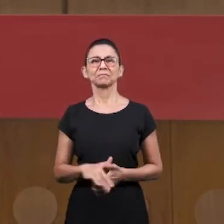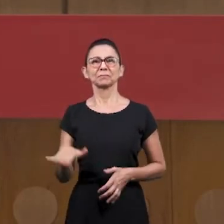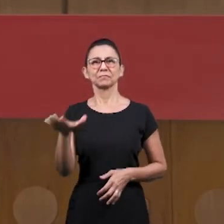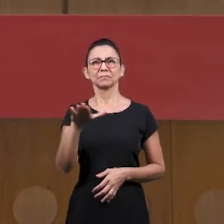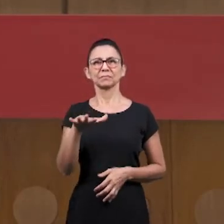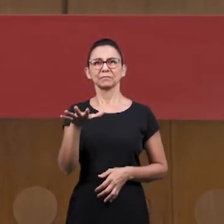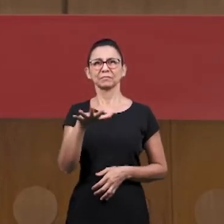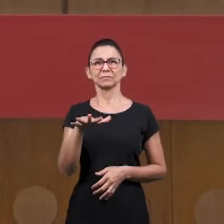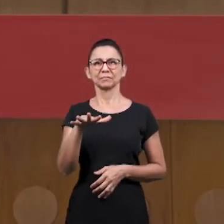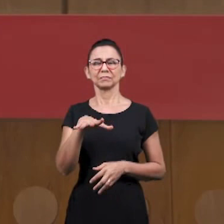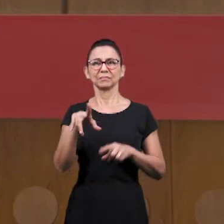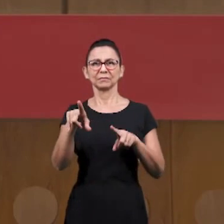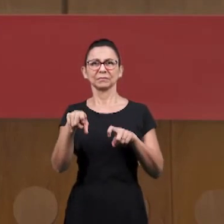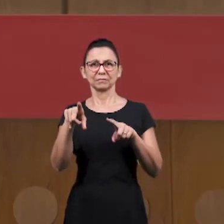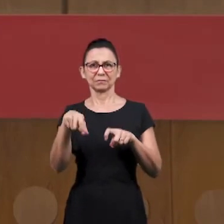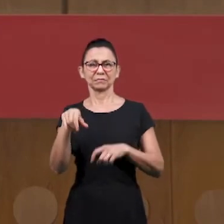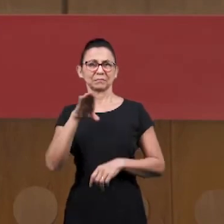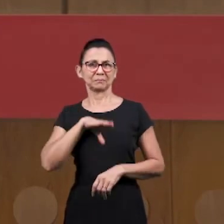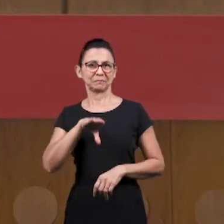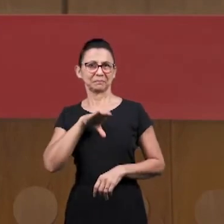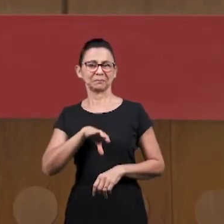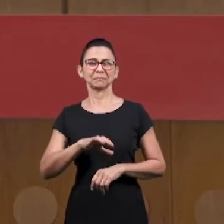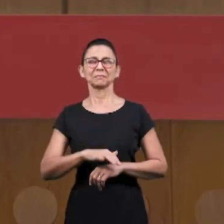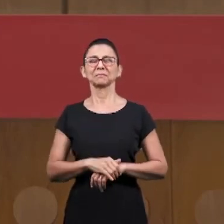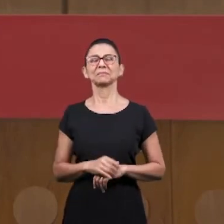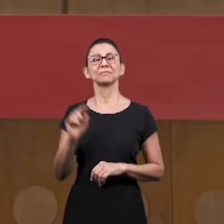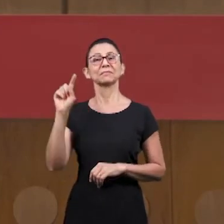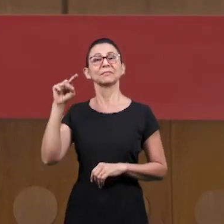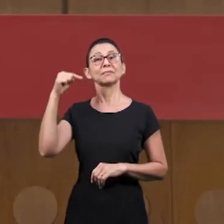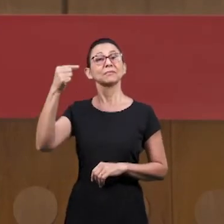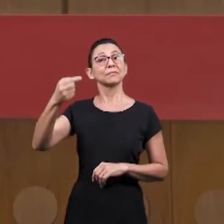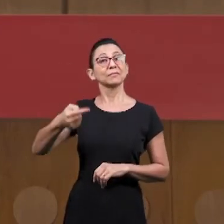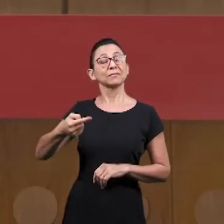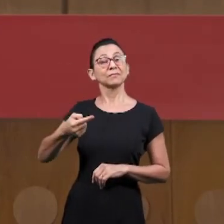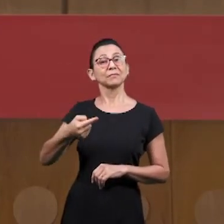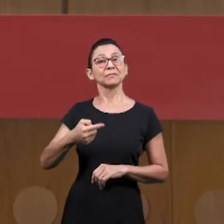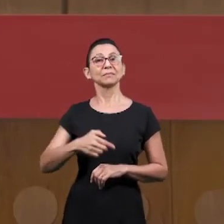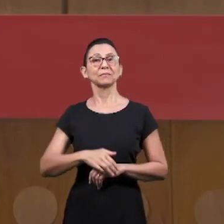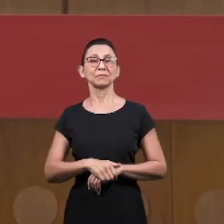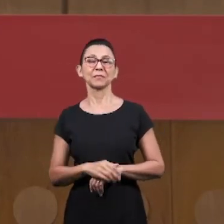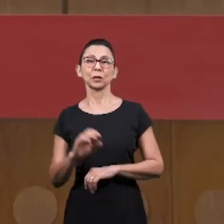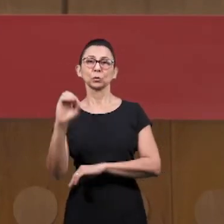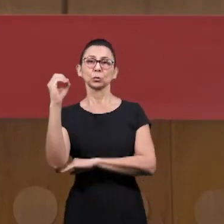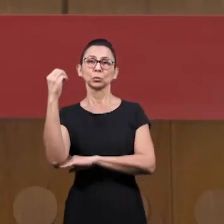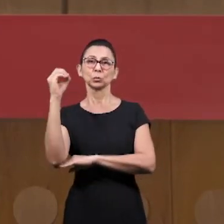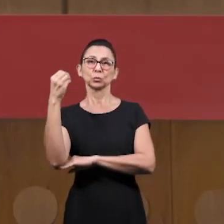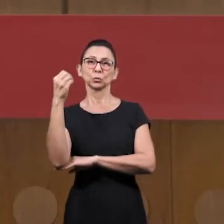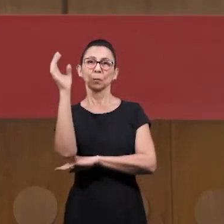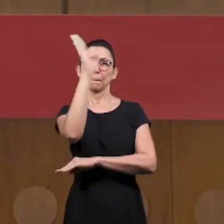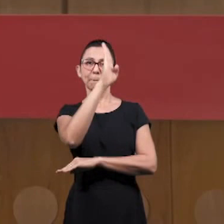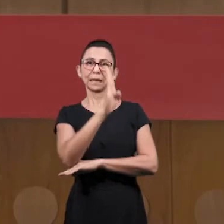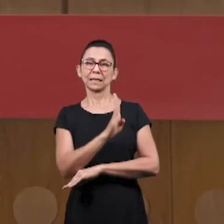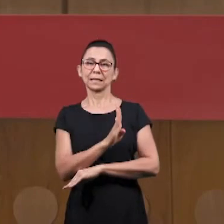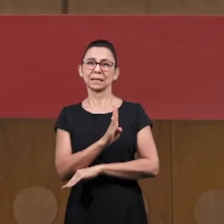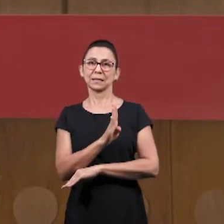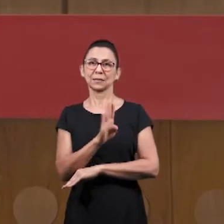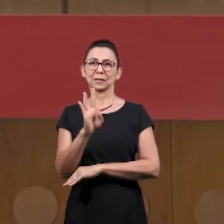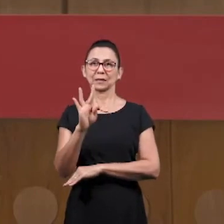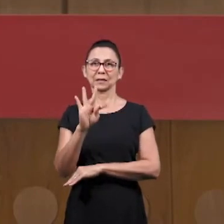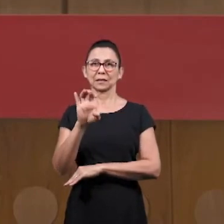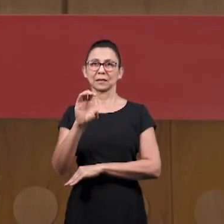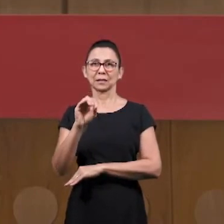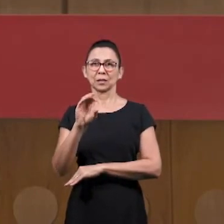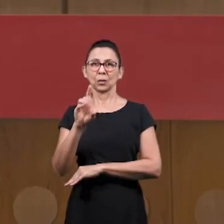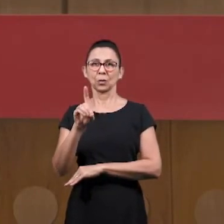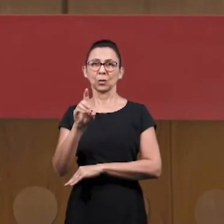Leiria, que é ali no interior de Portugal. Logo em seguida, vamos para o Brasil, no Rio Grande do Sul. A nossa irmã